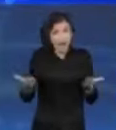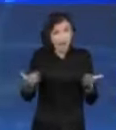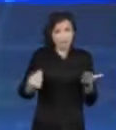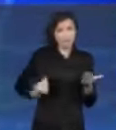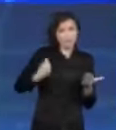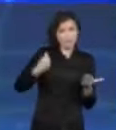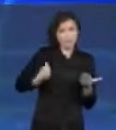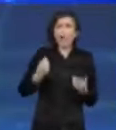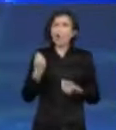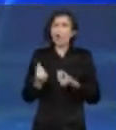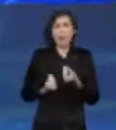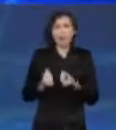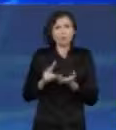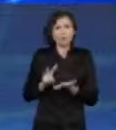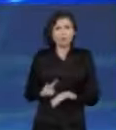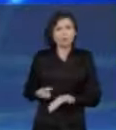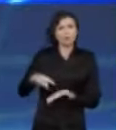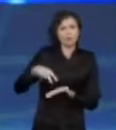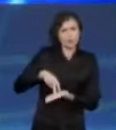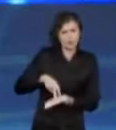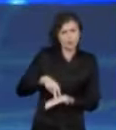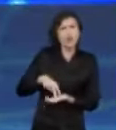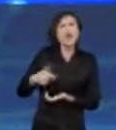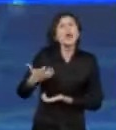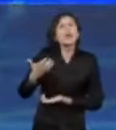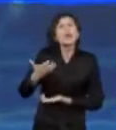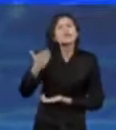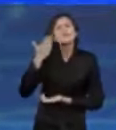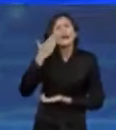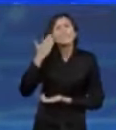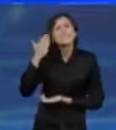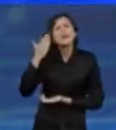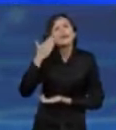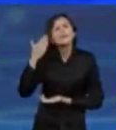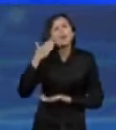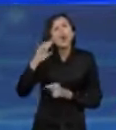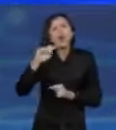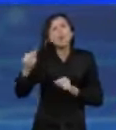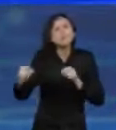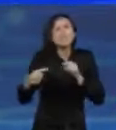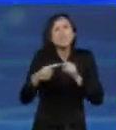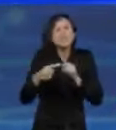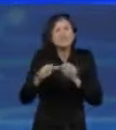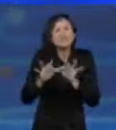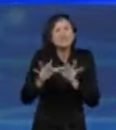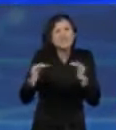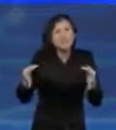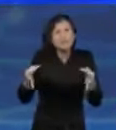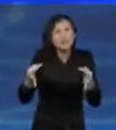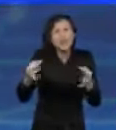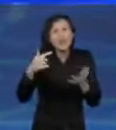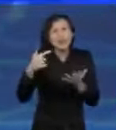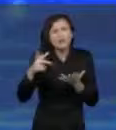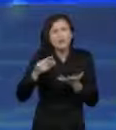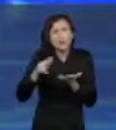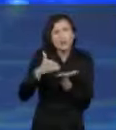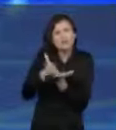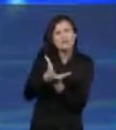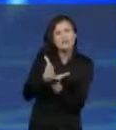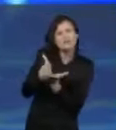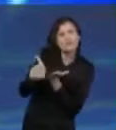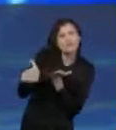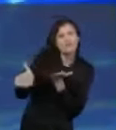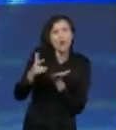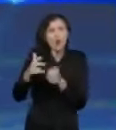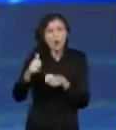como nos posicionamos. Eu queria saber de forma prática, objetiva, sem desvios e sem tentativa de enganar